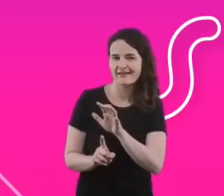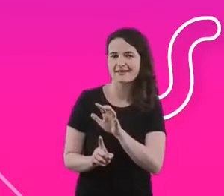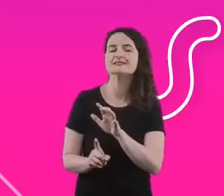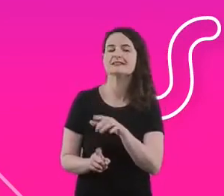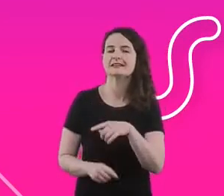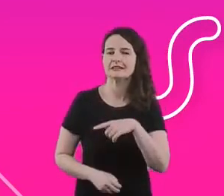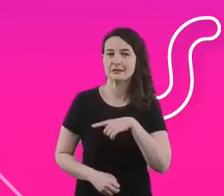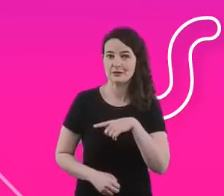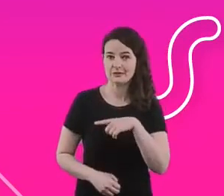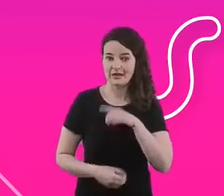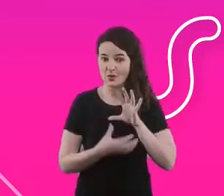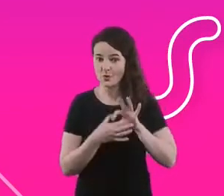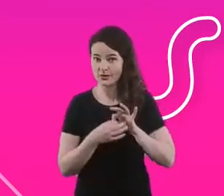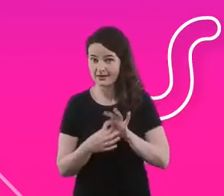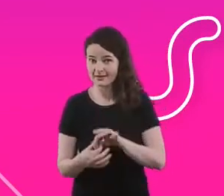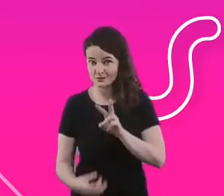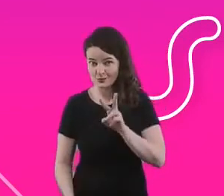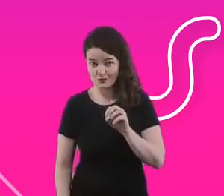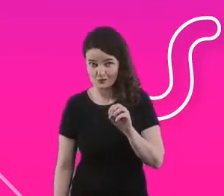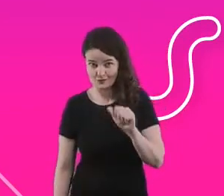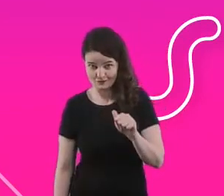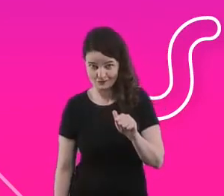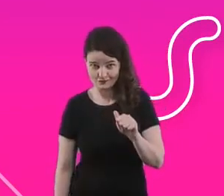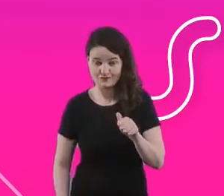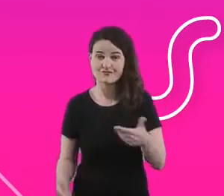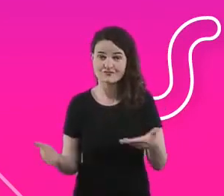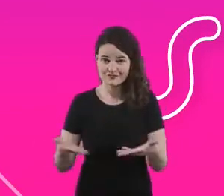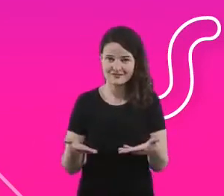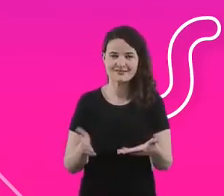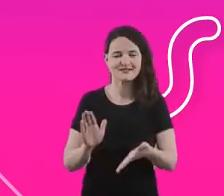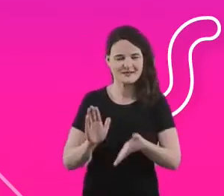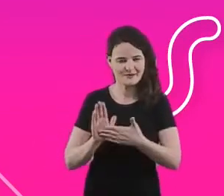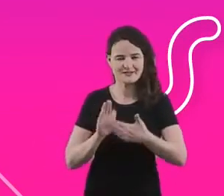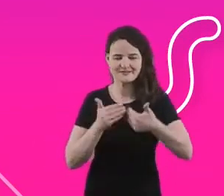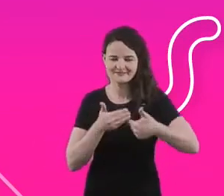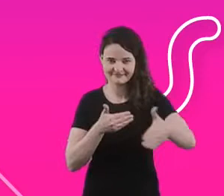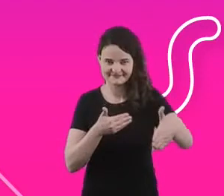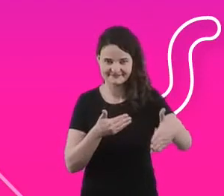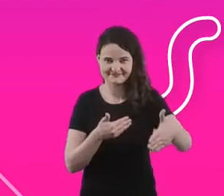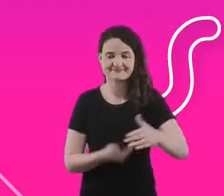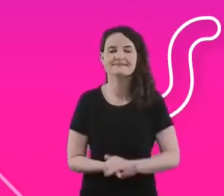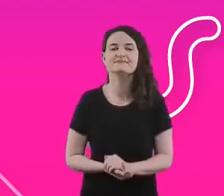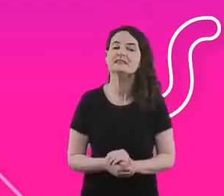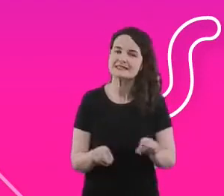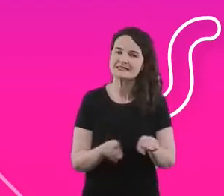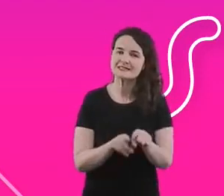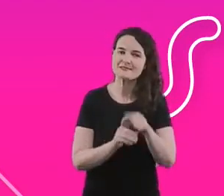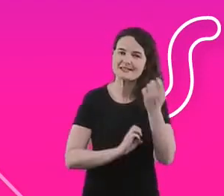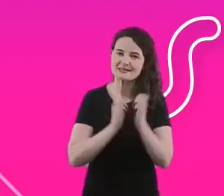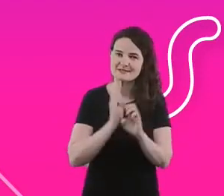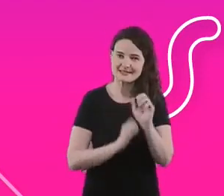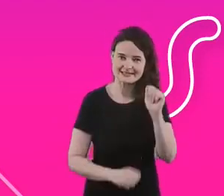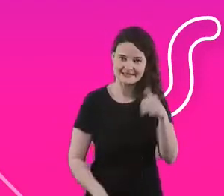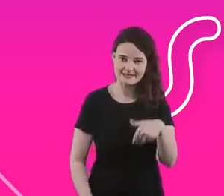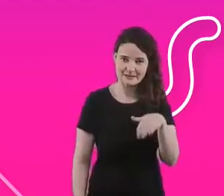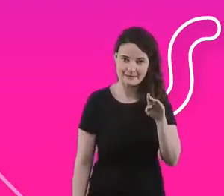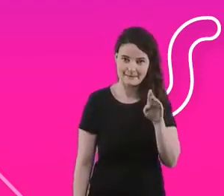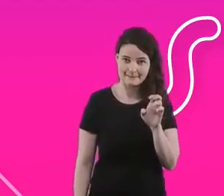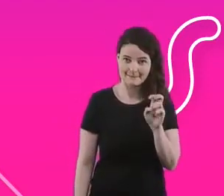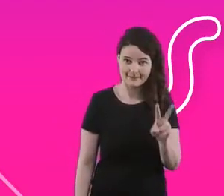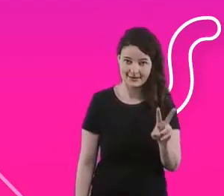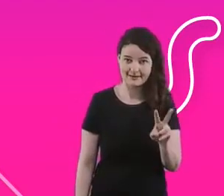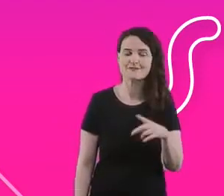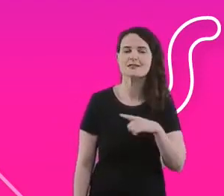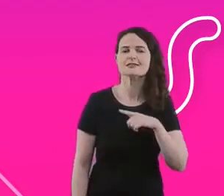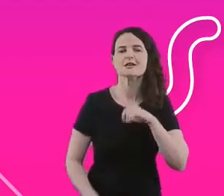vou aqui tirar, não vou dar um spoiler do que o pessoal vai falar aqui para frente, mas também a Ambev atua também nas frentes que a gente pensa que tem impacto social muito grande,